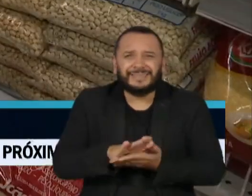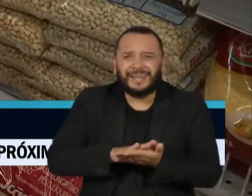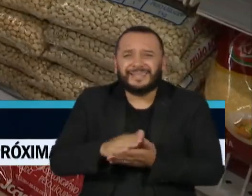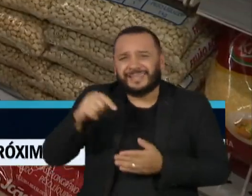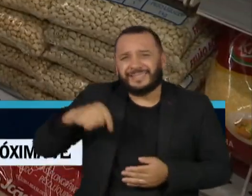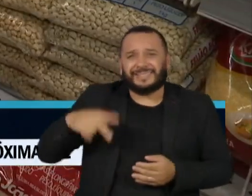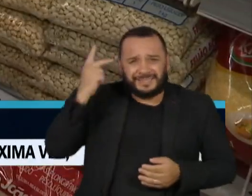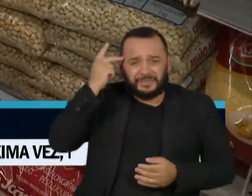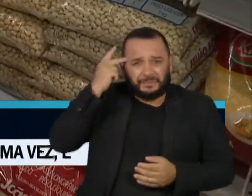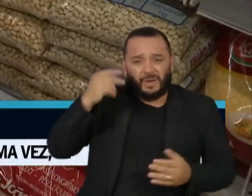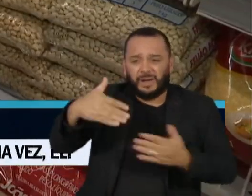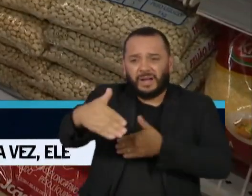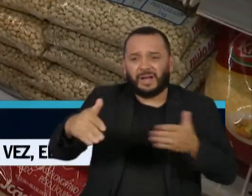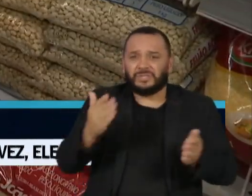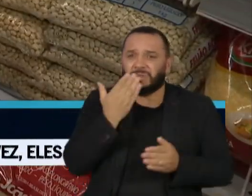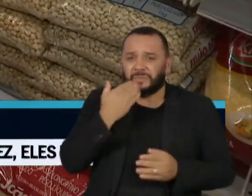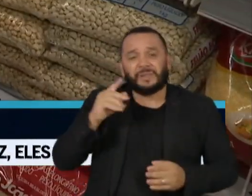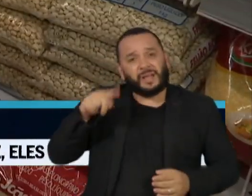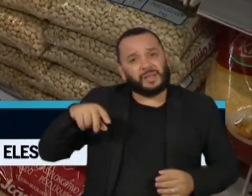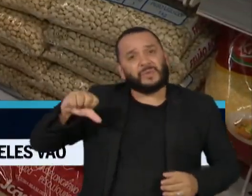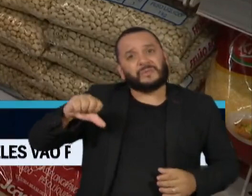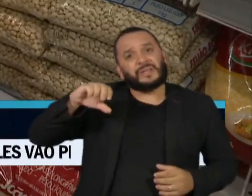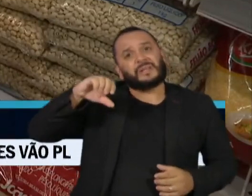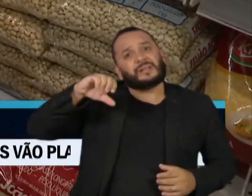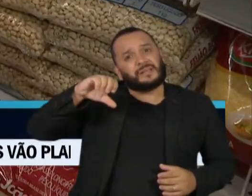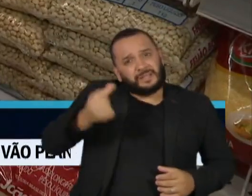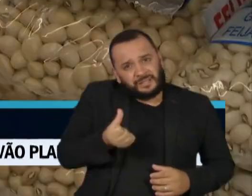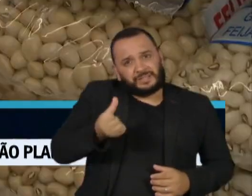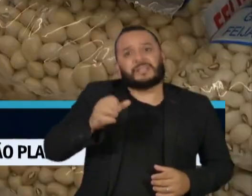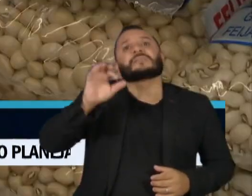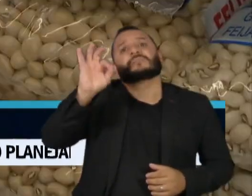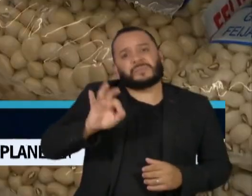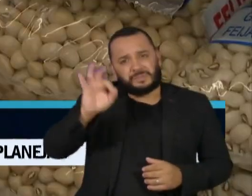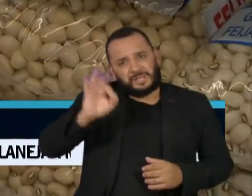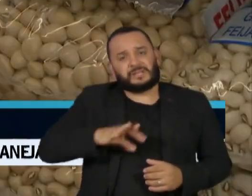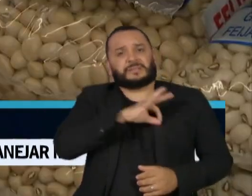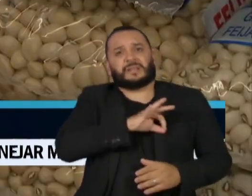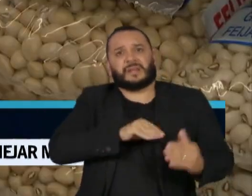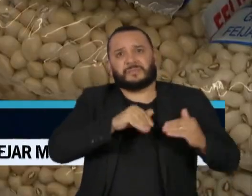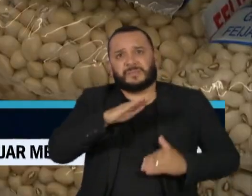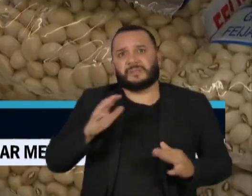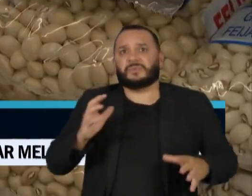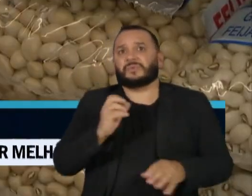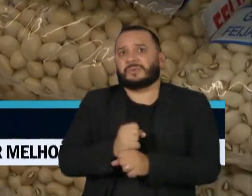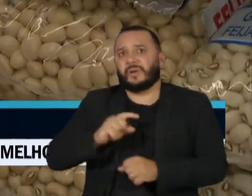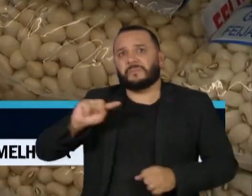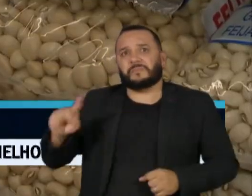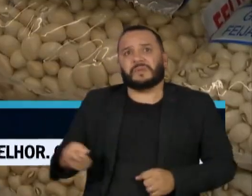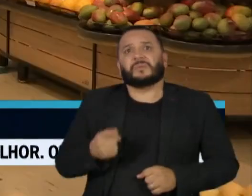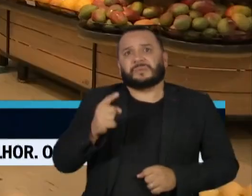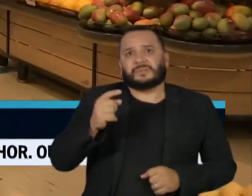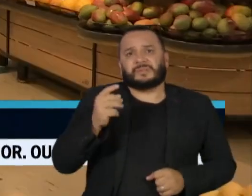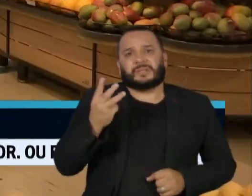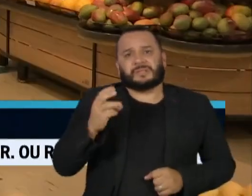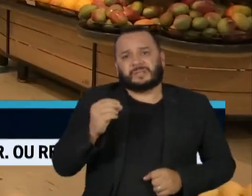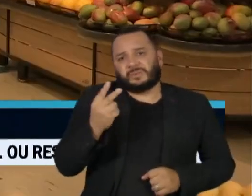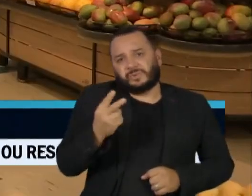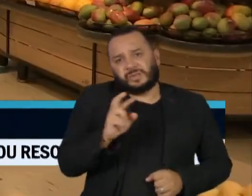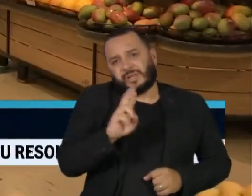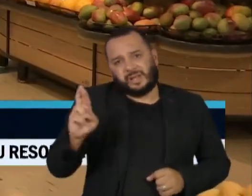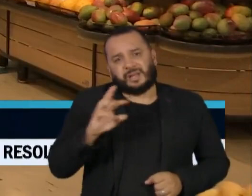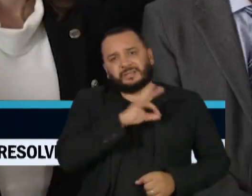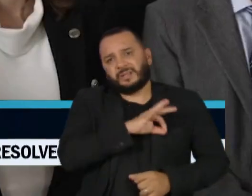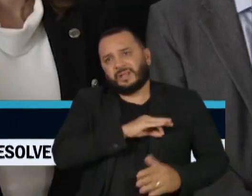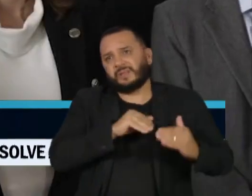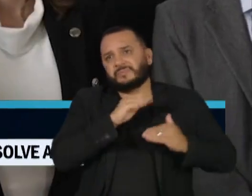cesta básica representa 96% do salário mínimo nacional vigente, de R$ 1.302. O piso